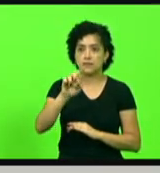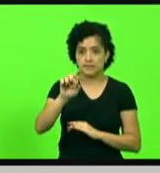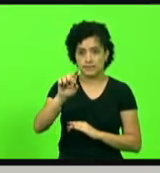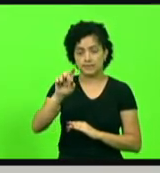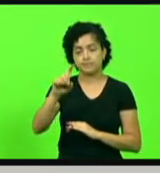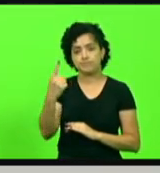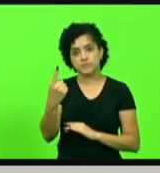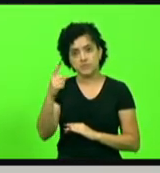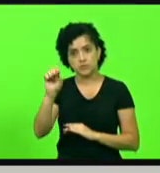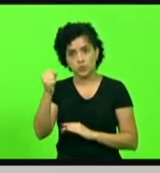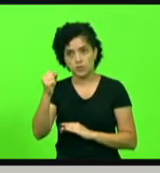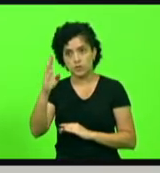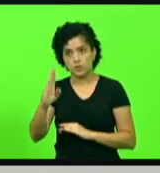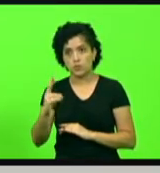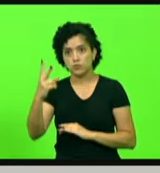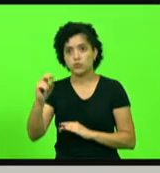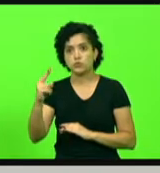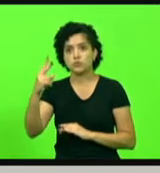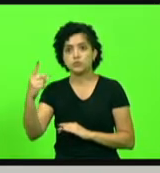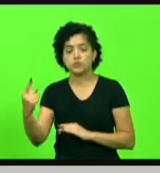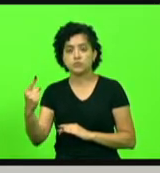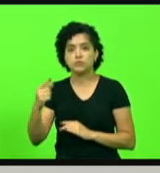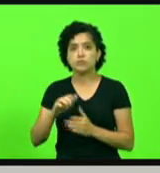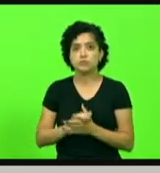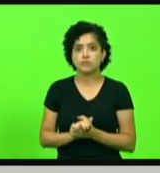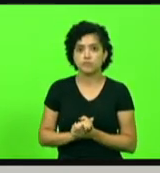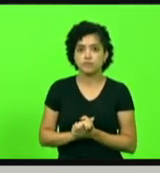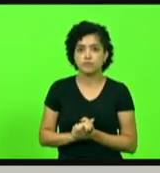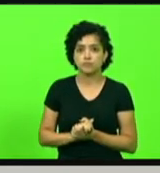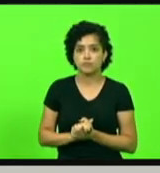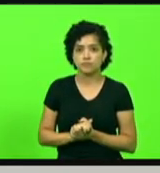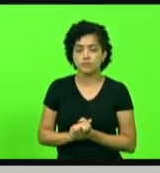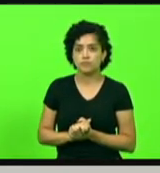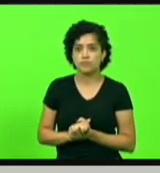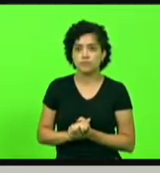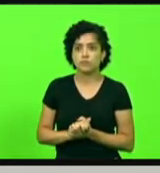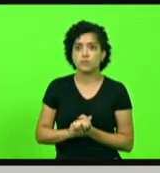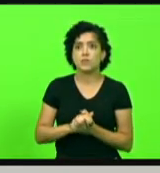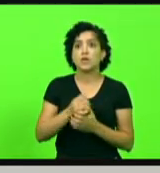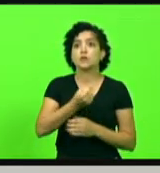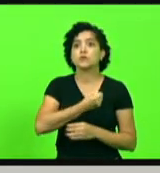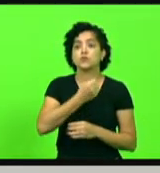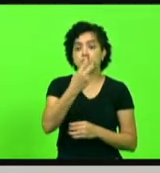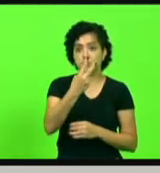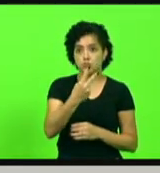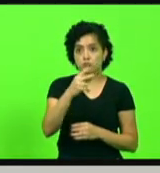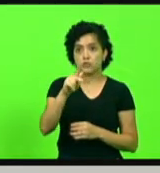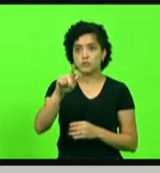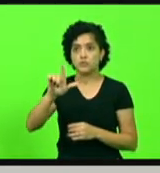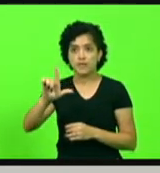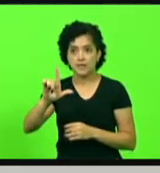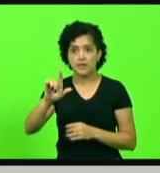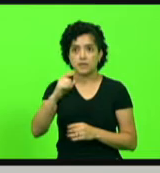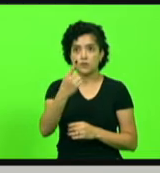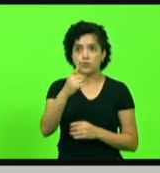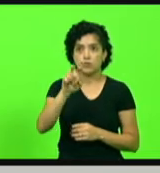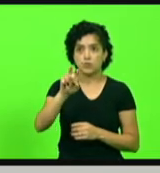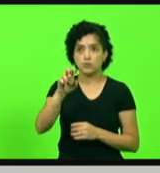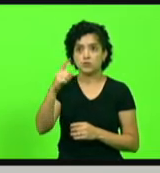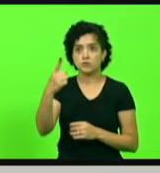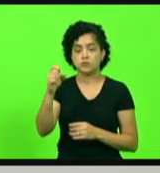e da lei Aldir Blanc, nº 2, PL nº